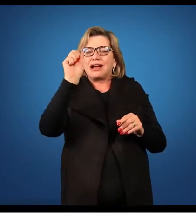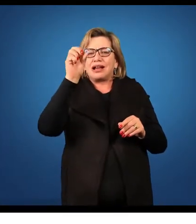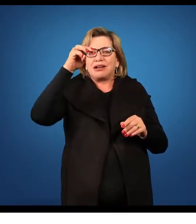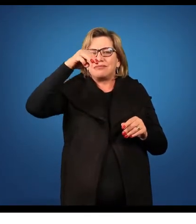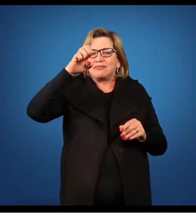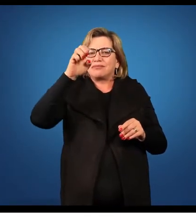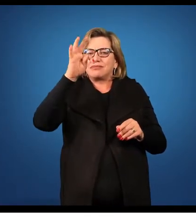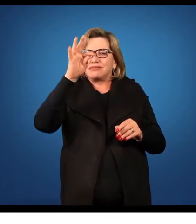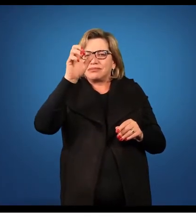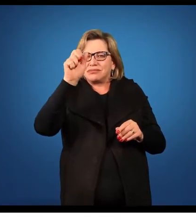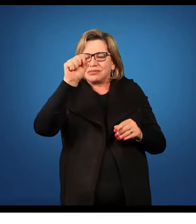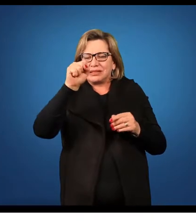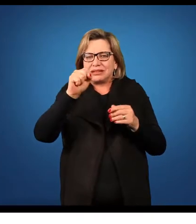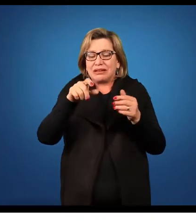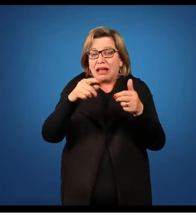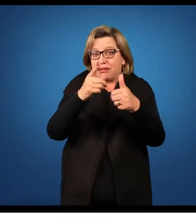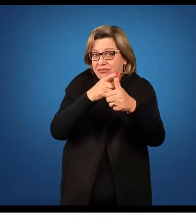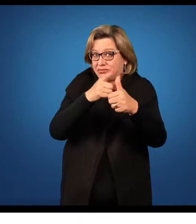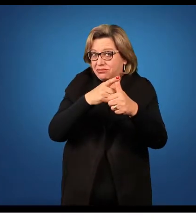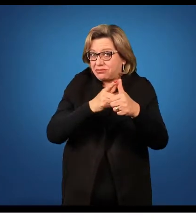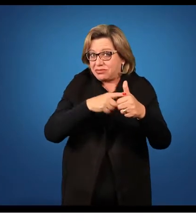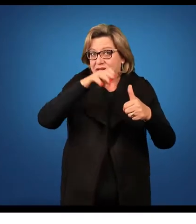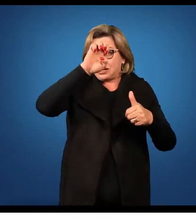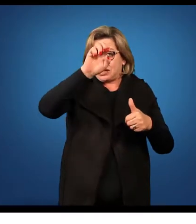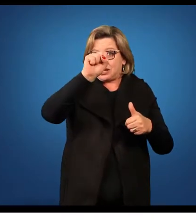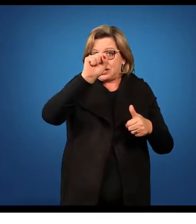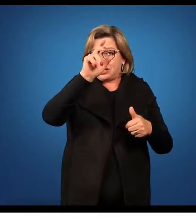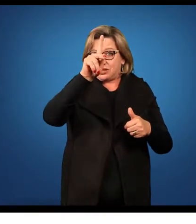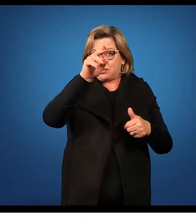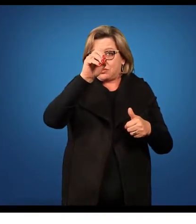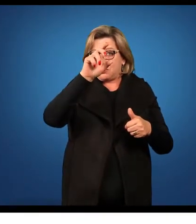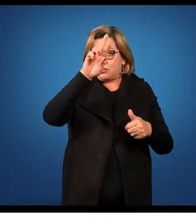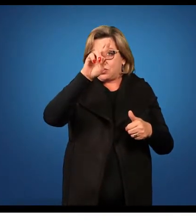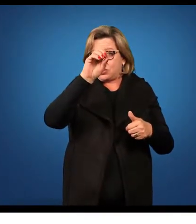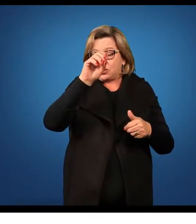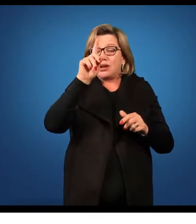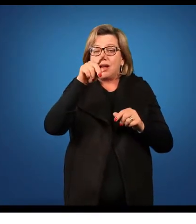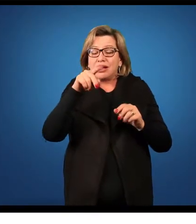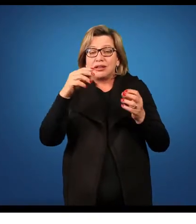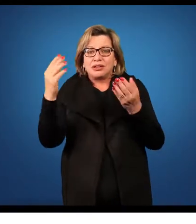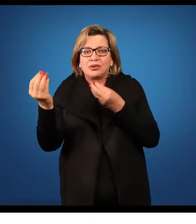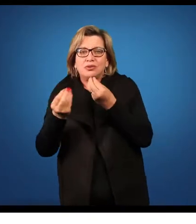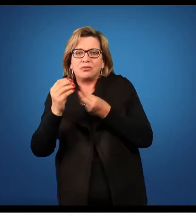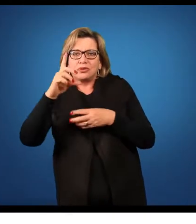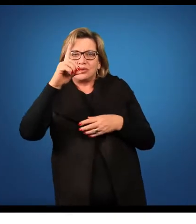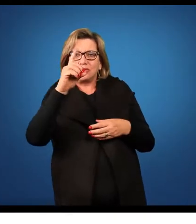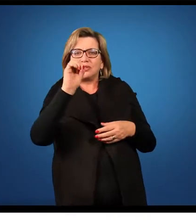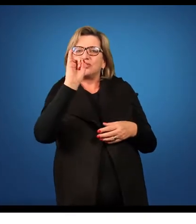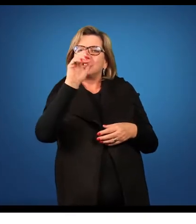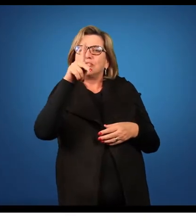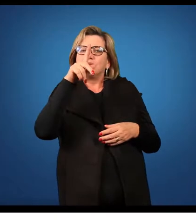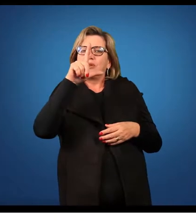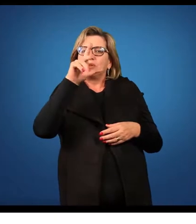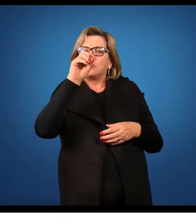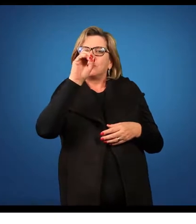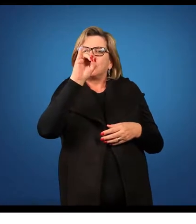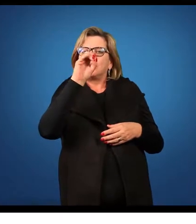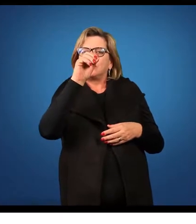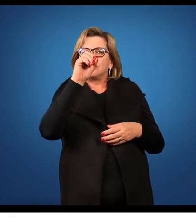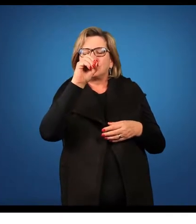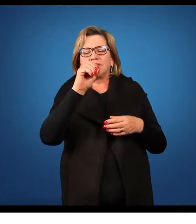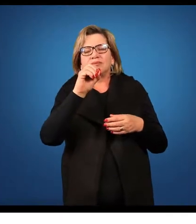A fase esporofítica, ela costuma ser diploide, enquanto que a fase gametofítica, ela é